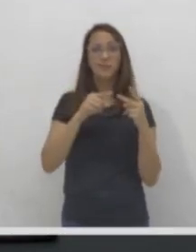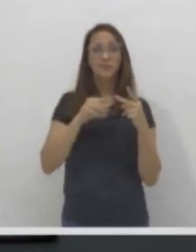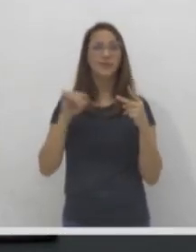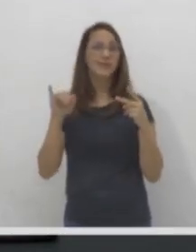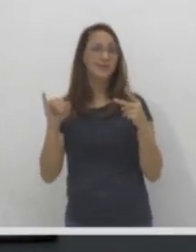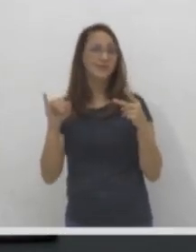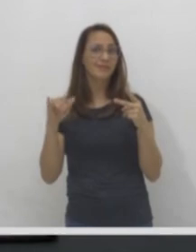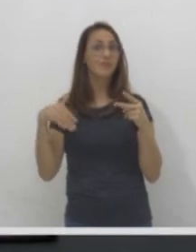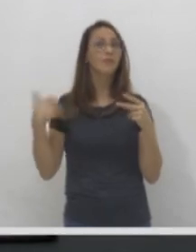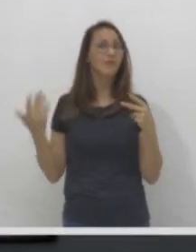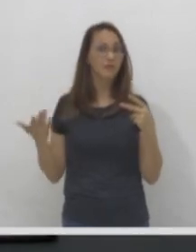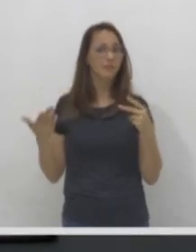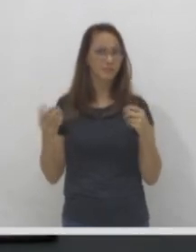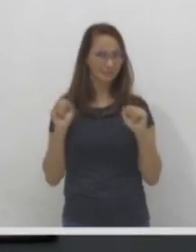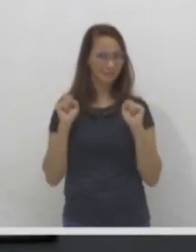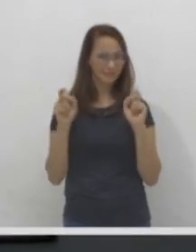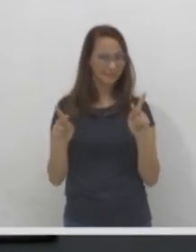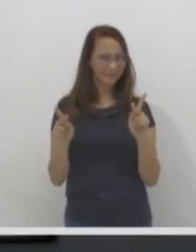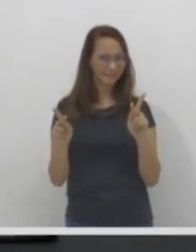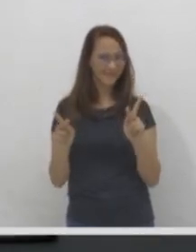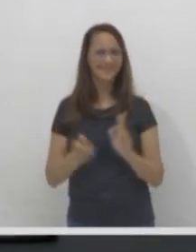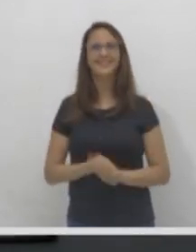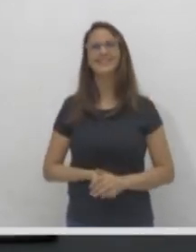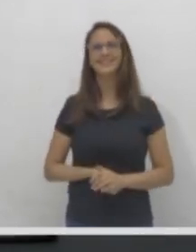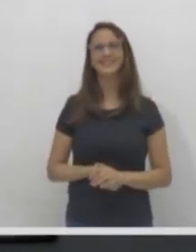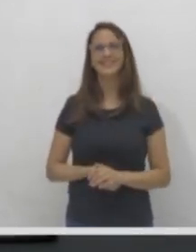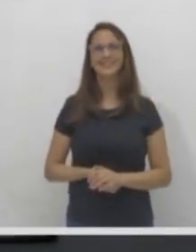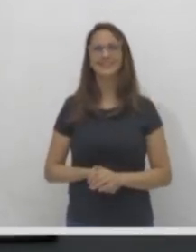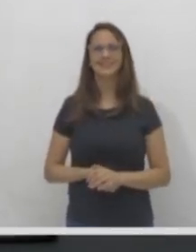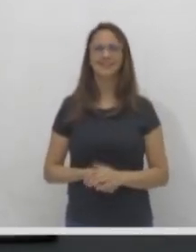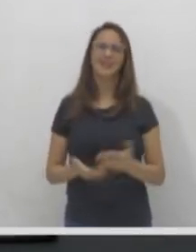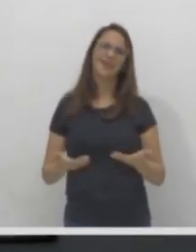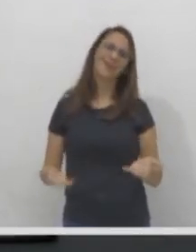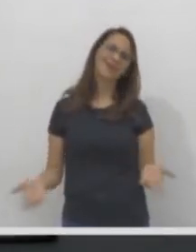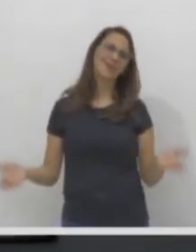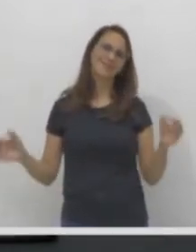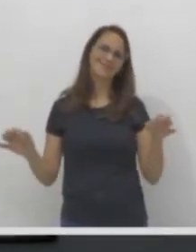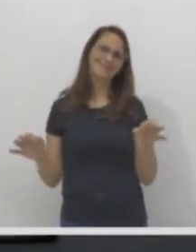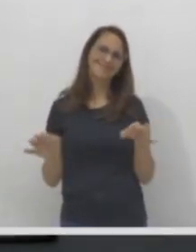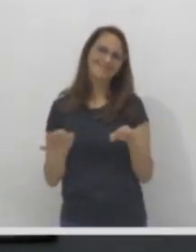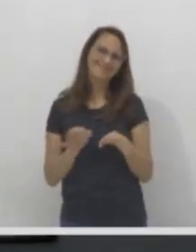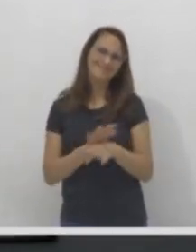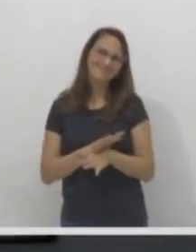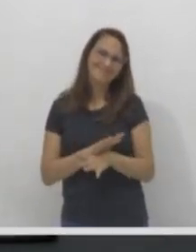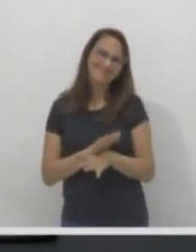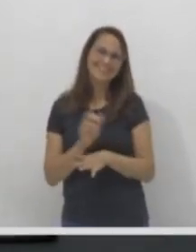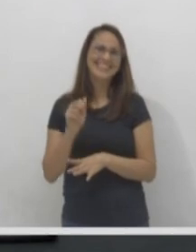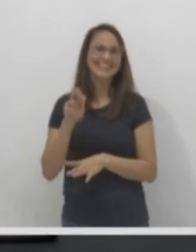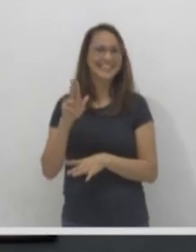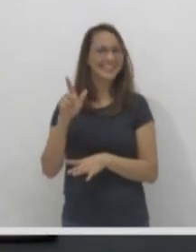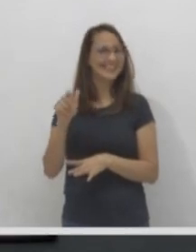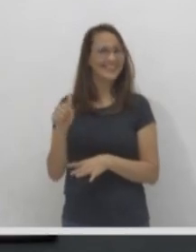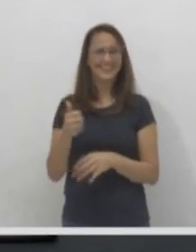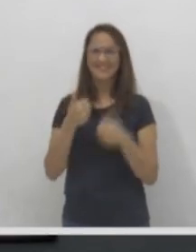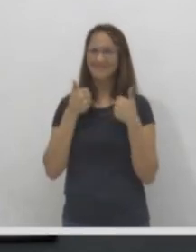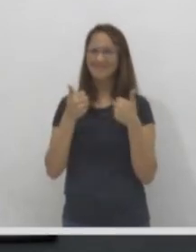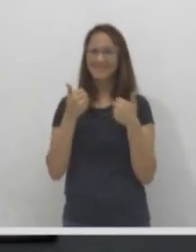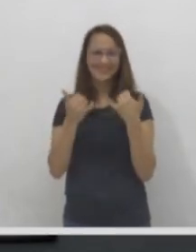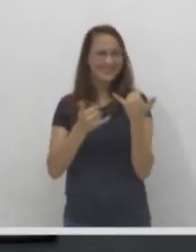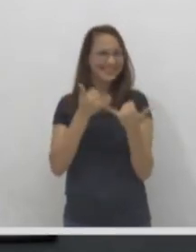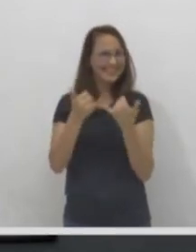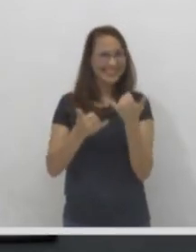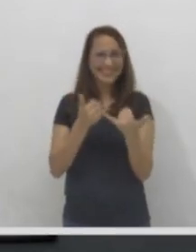Ok, gente? E aí, ó. Vem aqui comigo. Chegamos ao final de mais uma aula maravilhosa. Cheia de brincadeira.